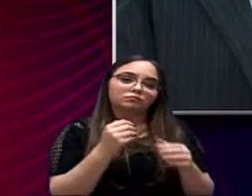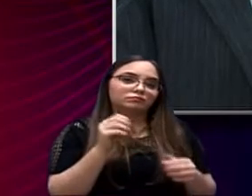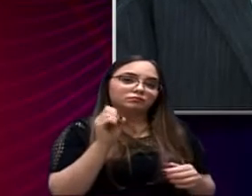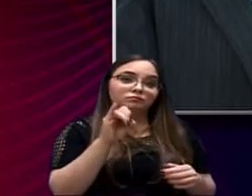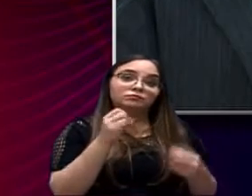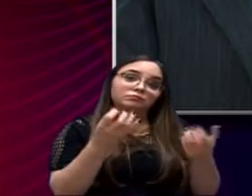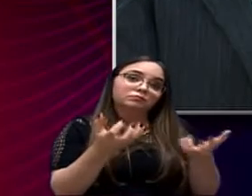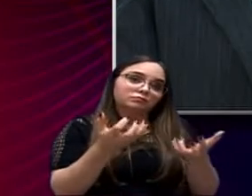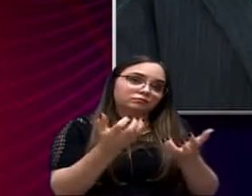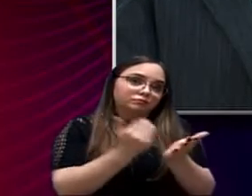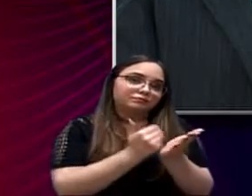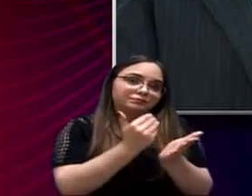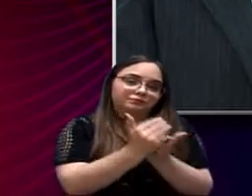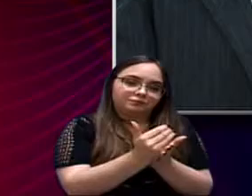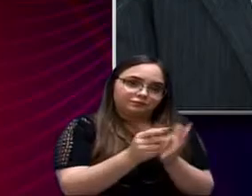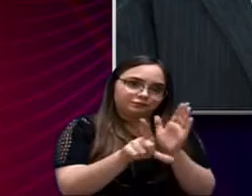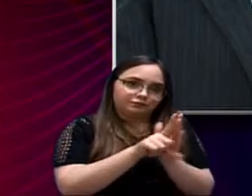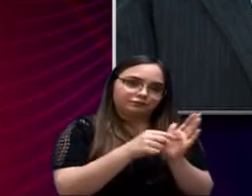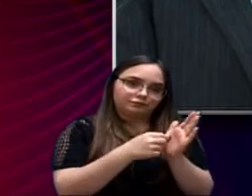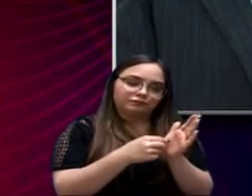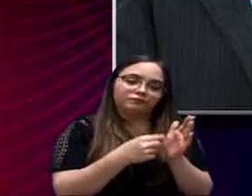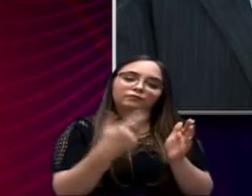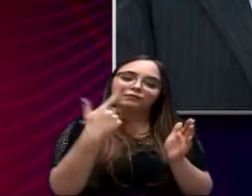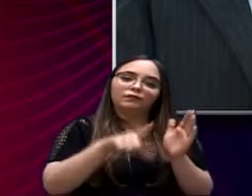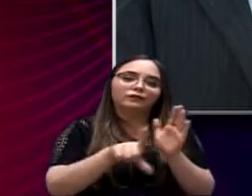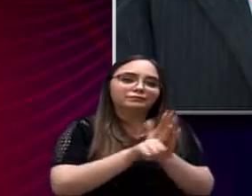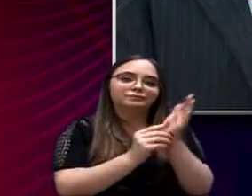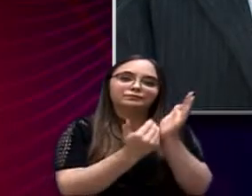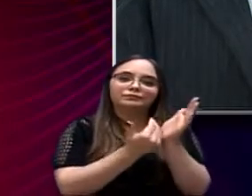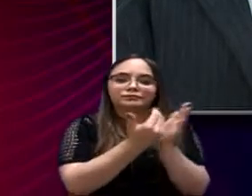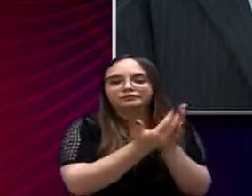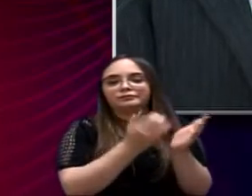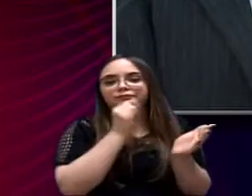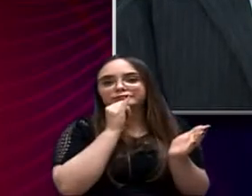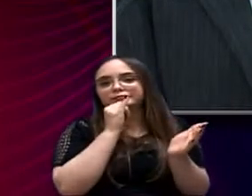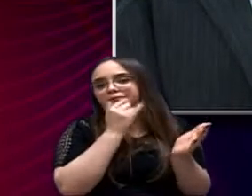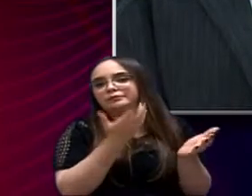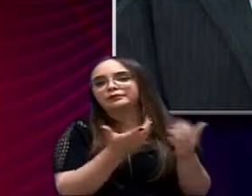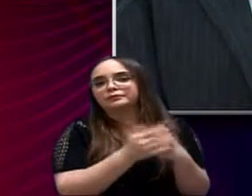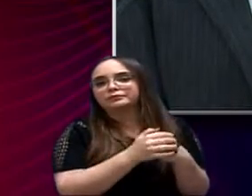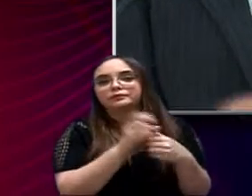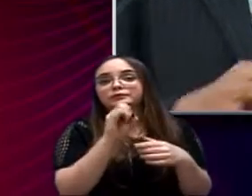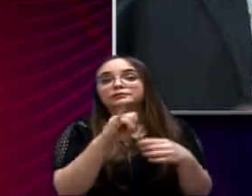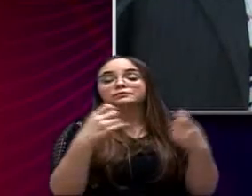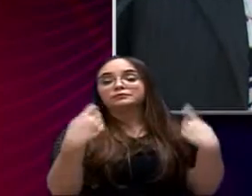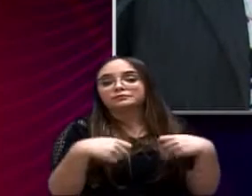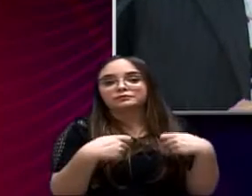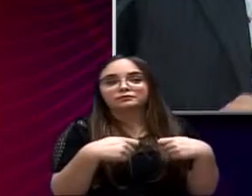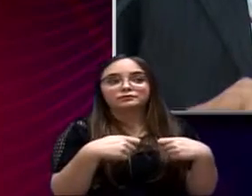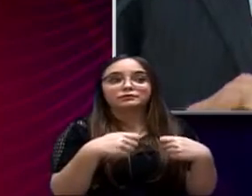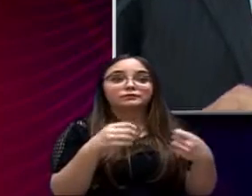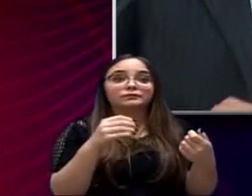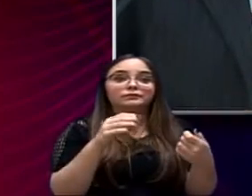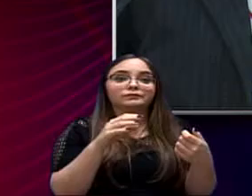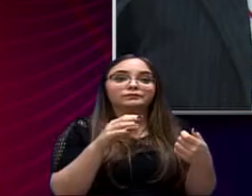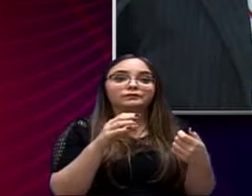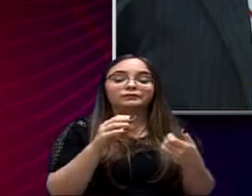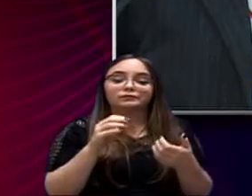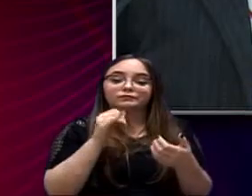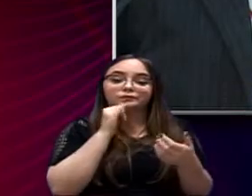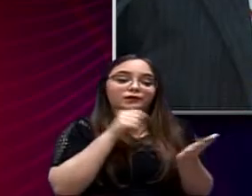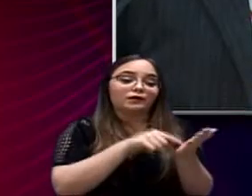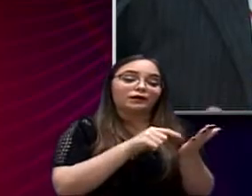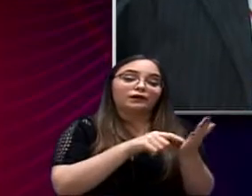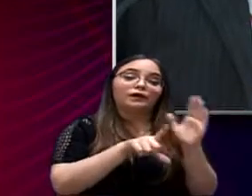TAC enriquece o projeto, complementar com mais emendas, por exemplo. Se houver necessidade e não constar no TAC, ter que